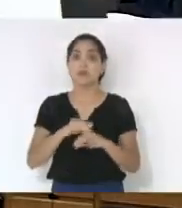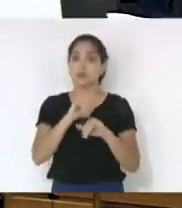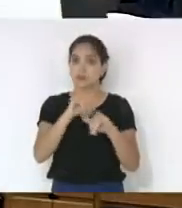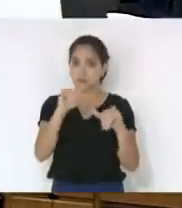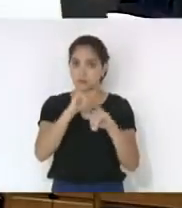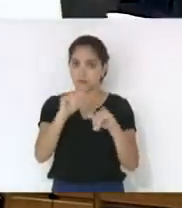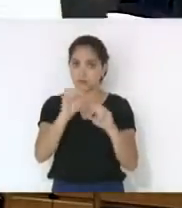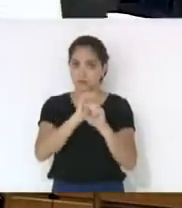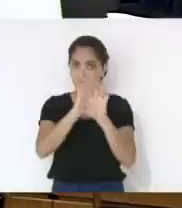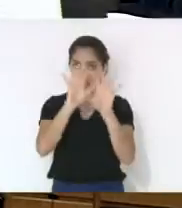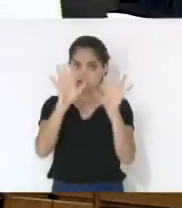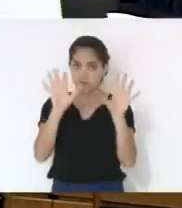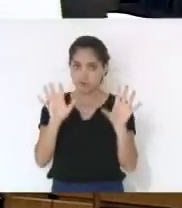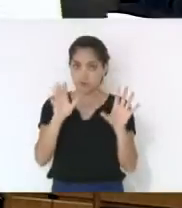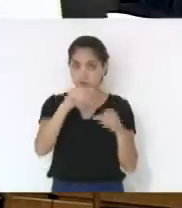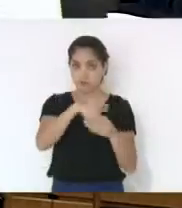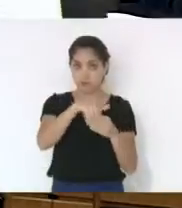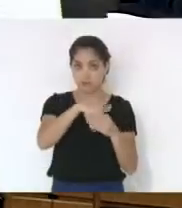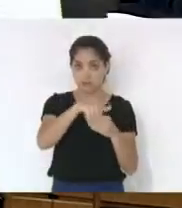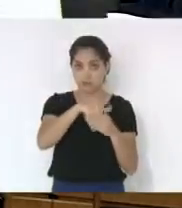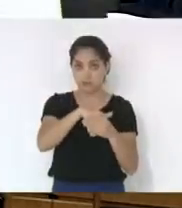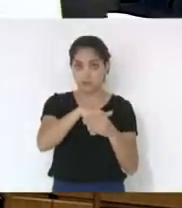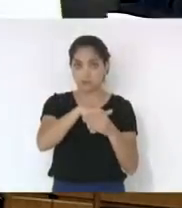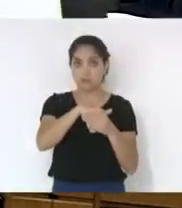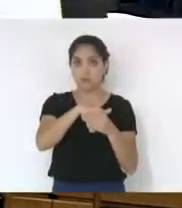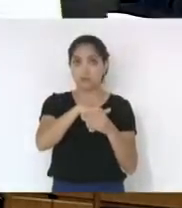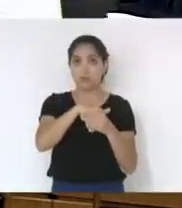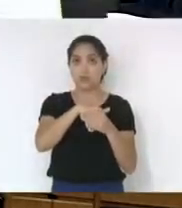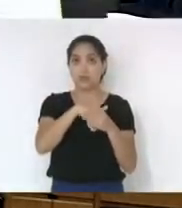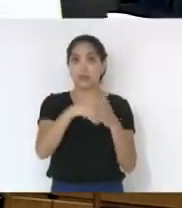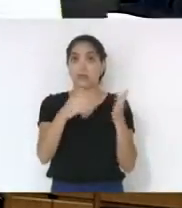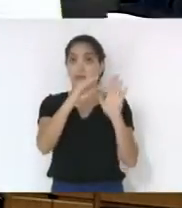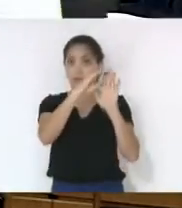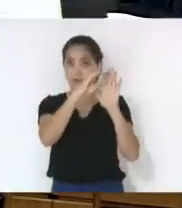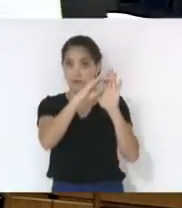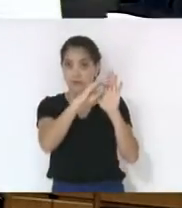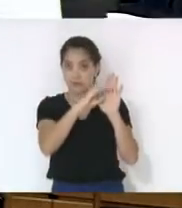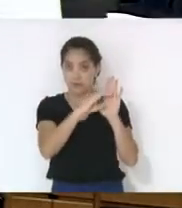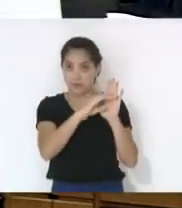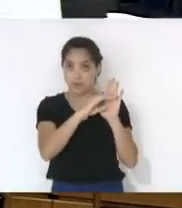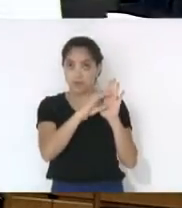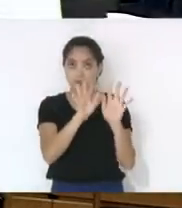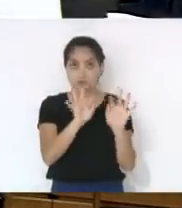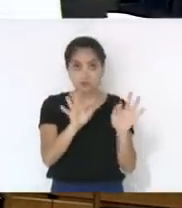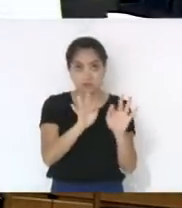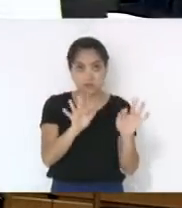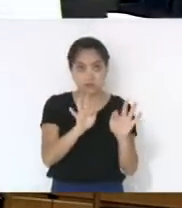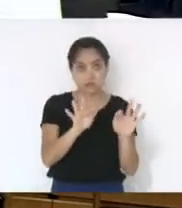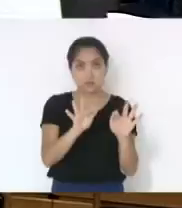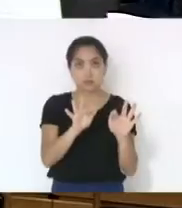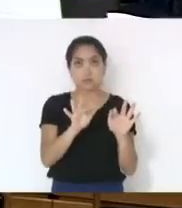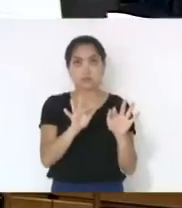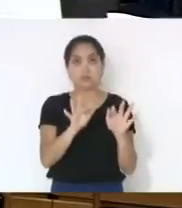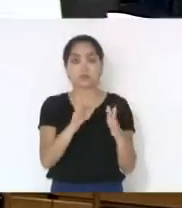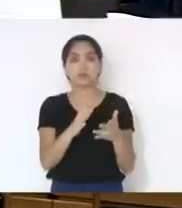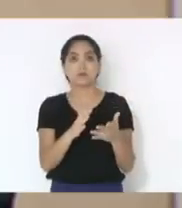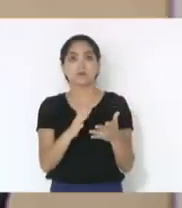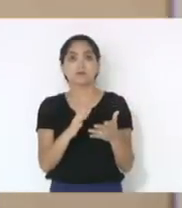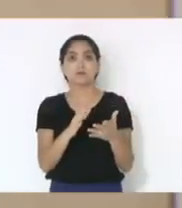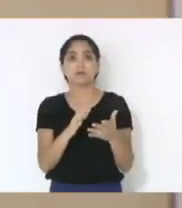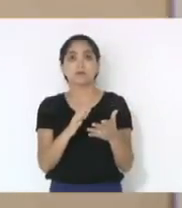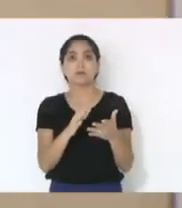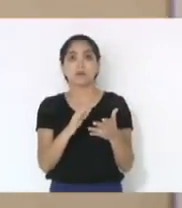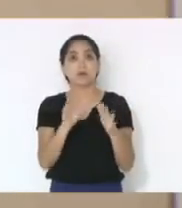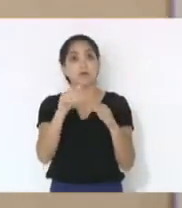esclarecimento na votação. Essa matéria é voto simples ou qualificado? Não, é votação